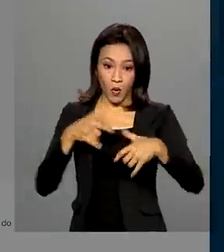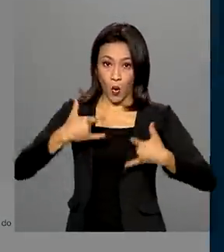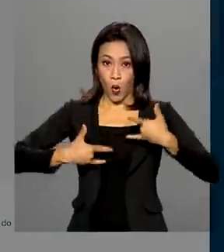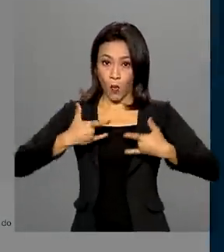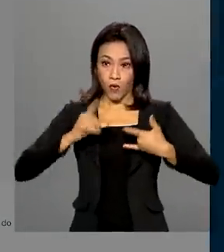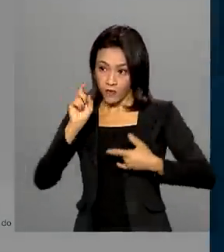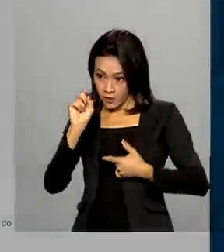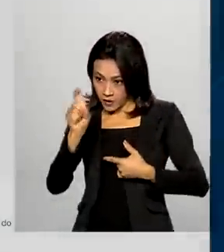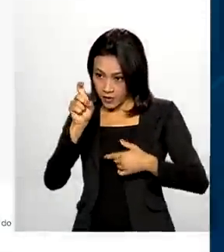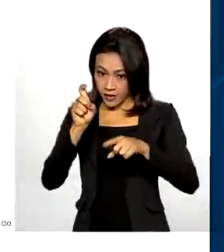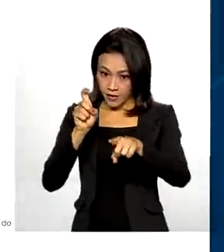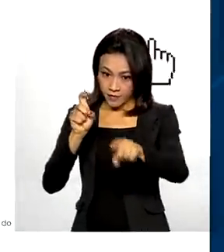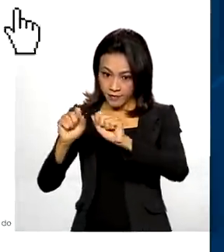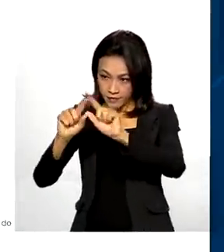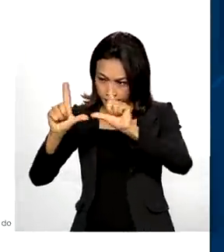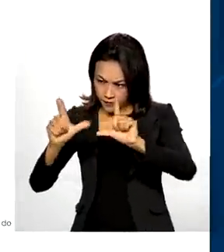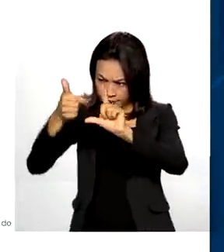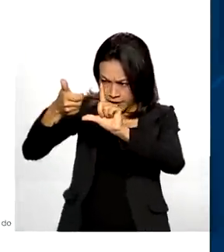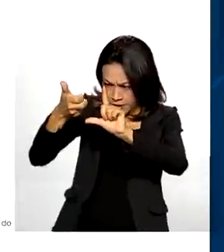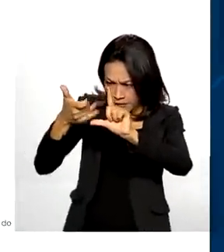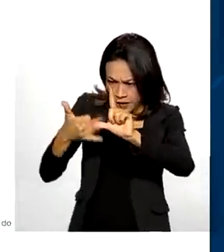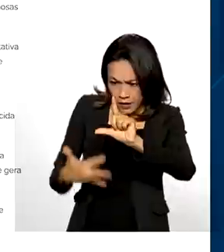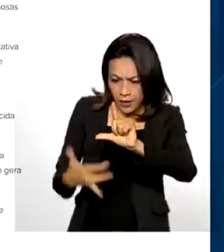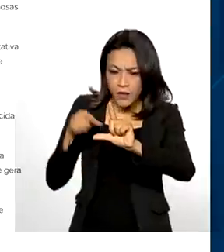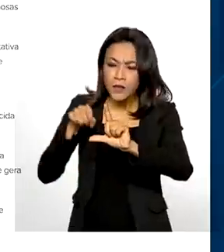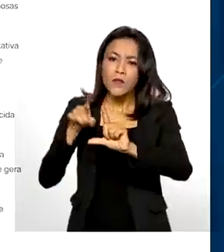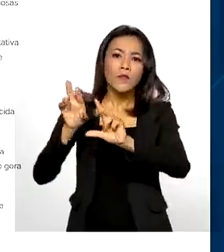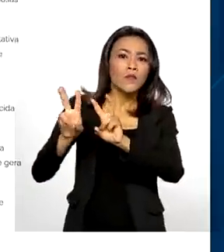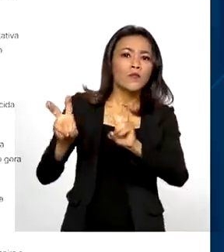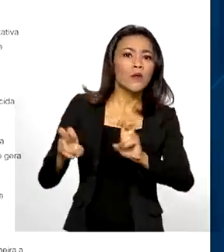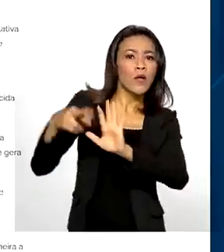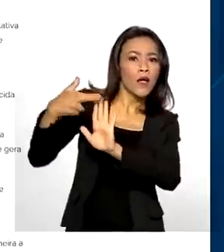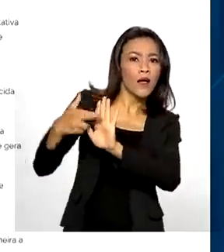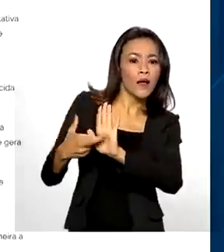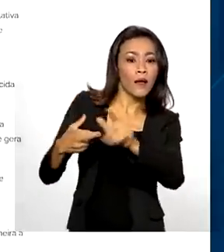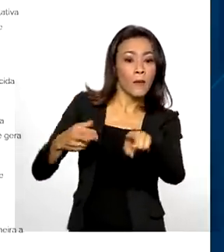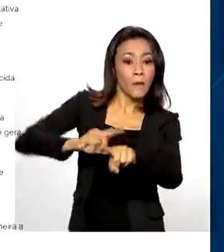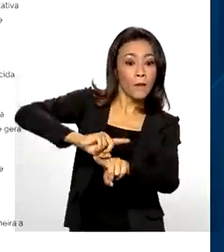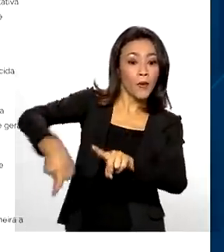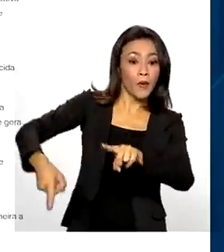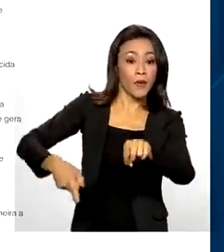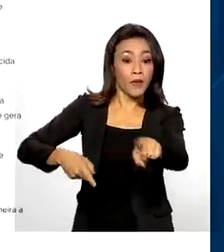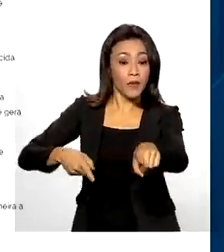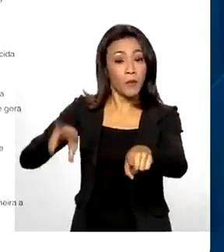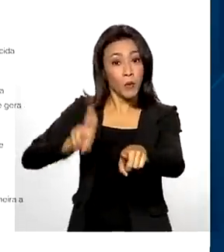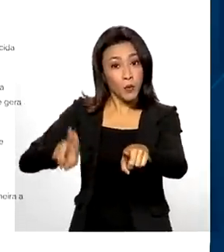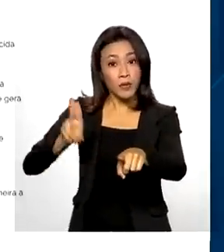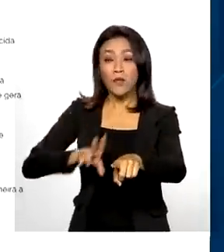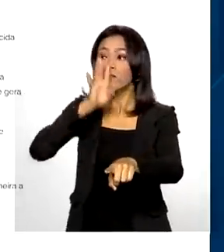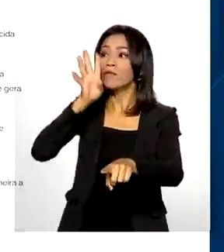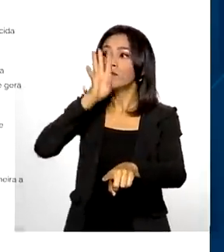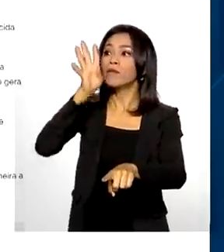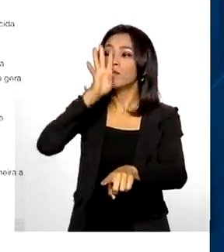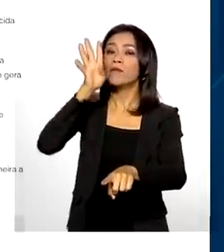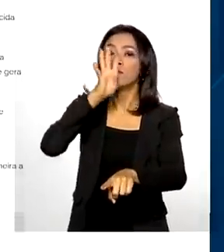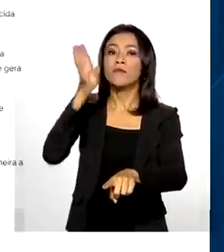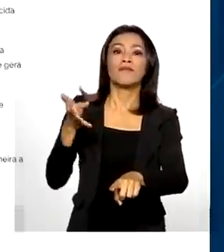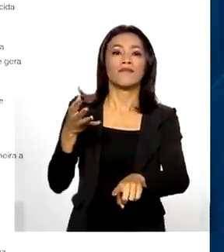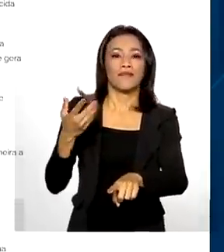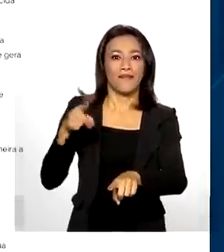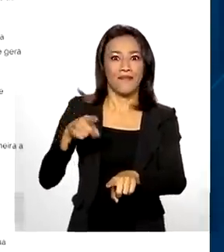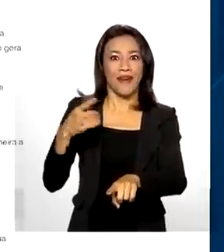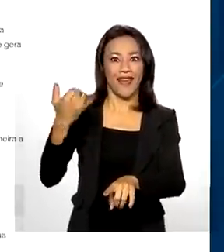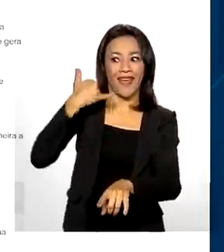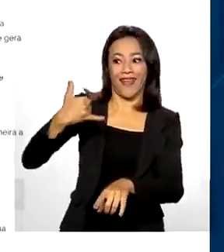o consumidor encontra detalhes sobre uma medida cautelar que proíbe chamadas usando números aleatórios na tentativa de